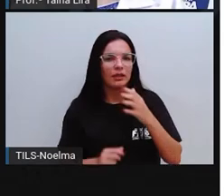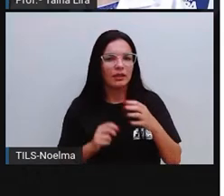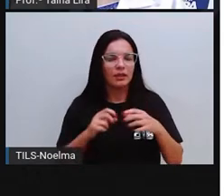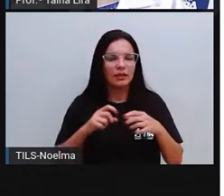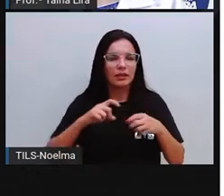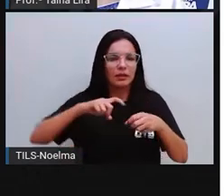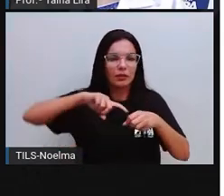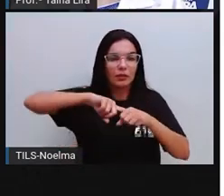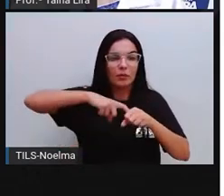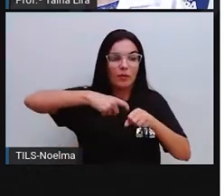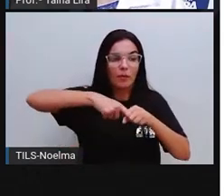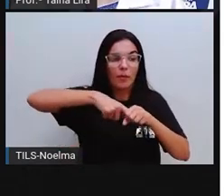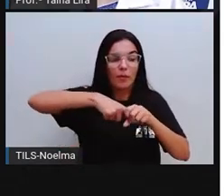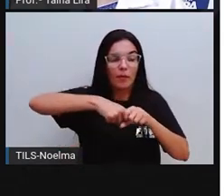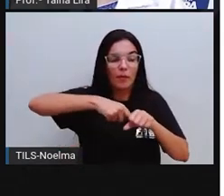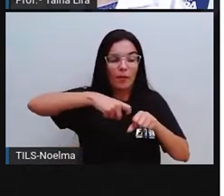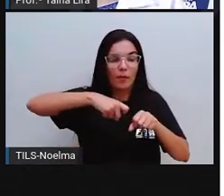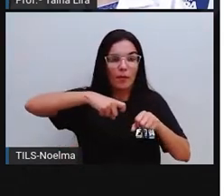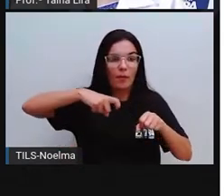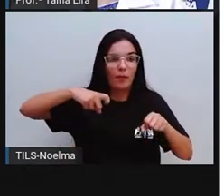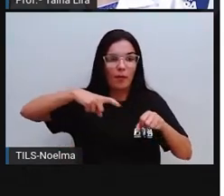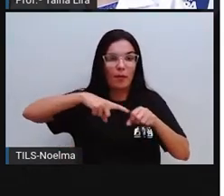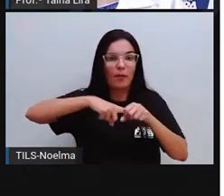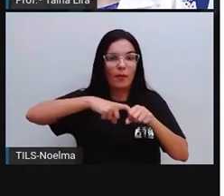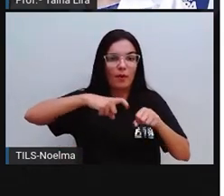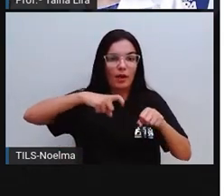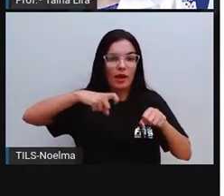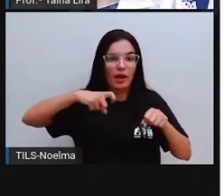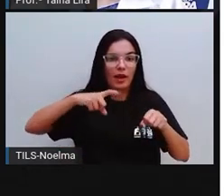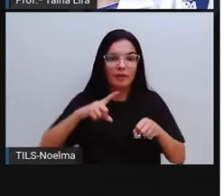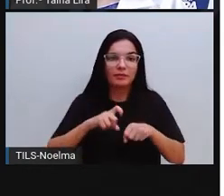Goiaba, muito bem. E essa?